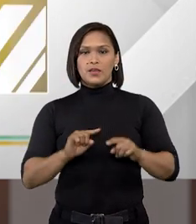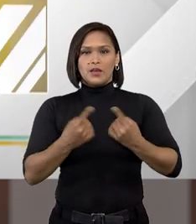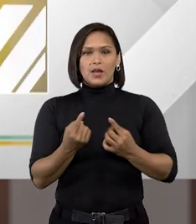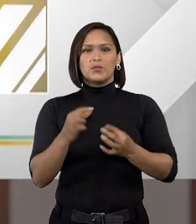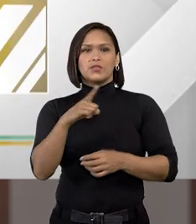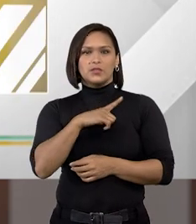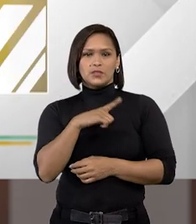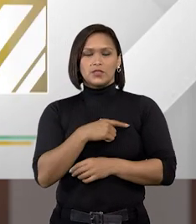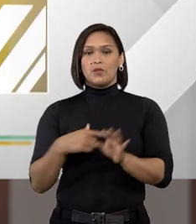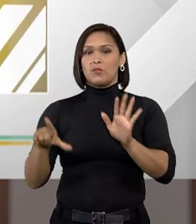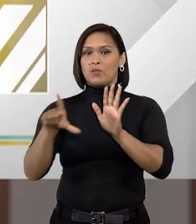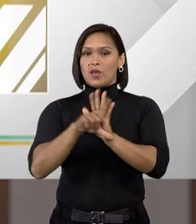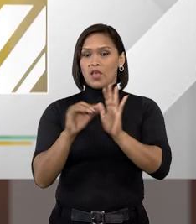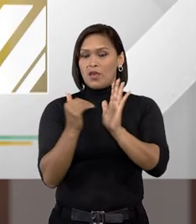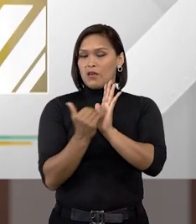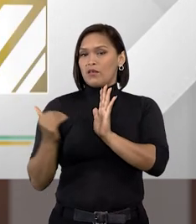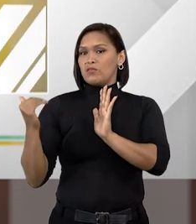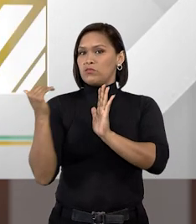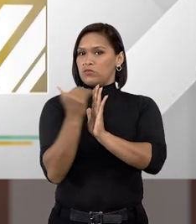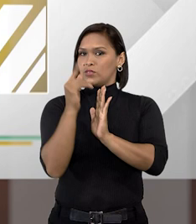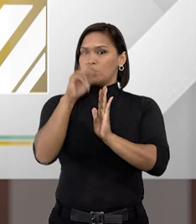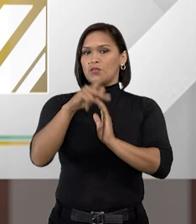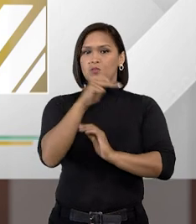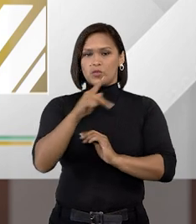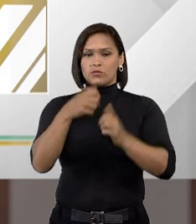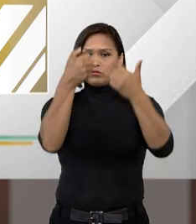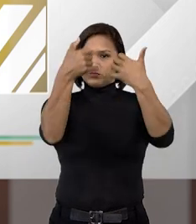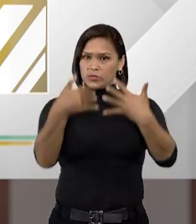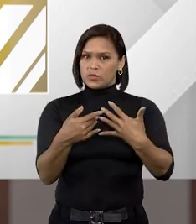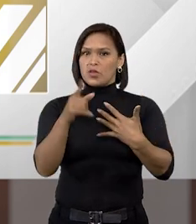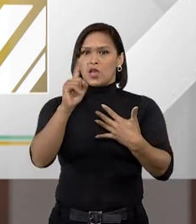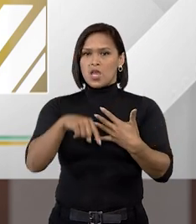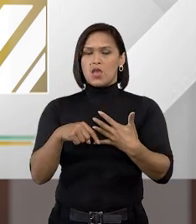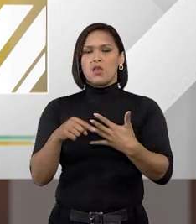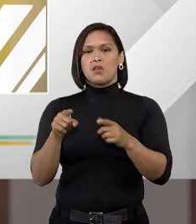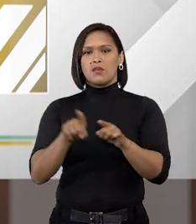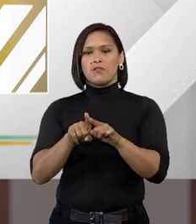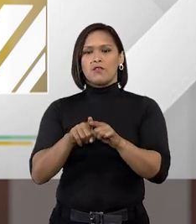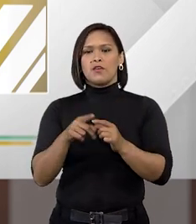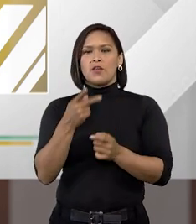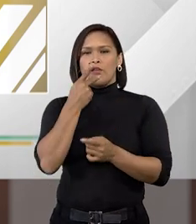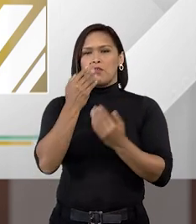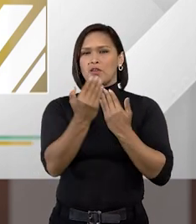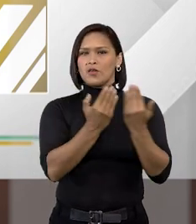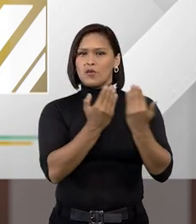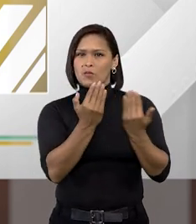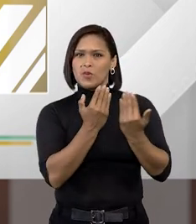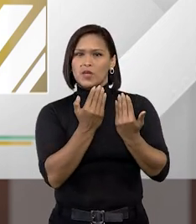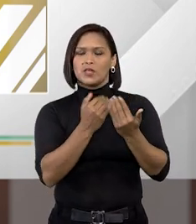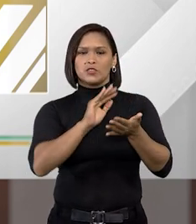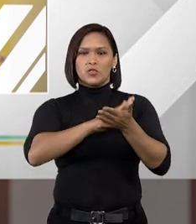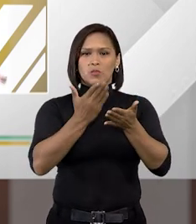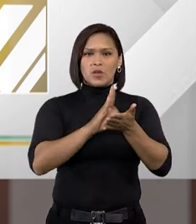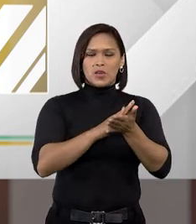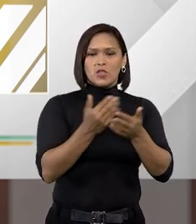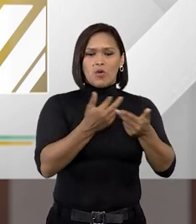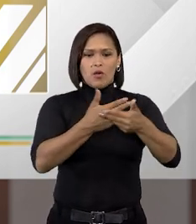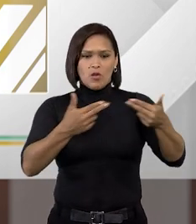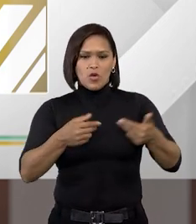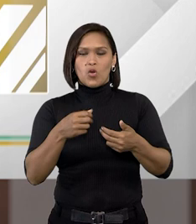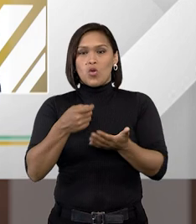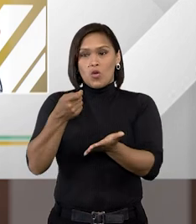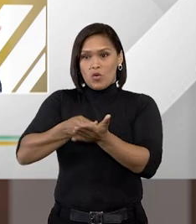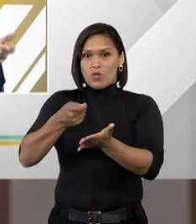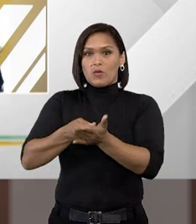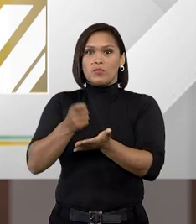Apesar de termos uma lei tão avançada como o professor Bruno até fez esse comparativo de um manual de um grande produto aí,